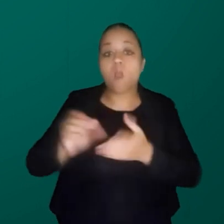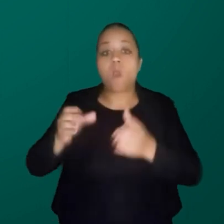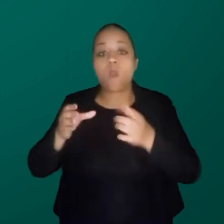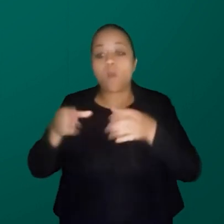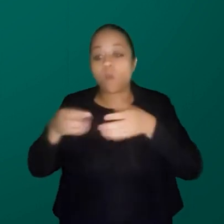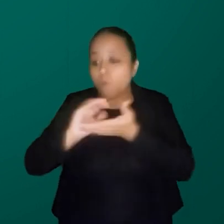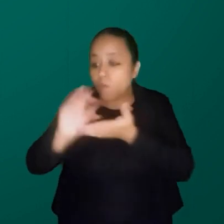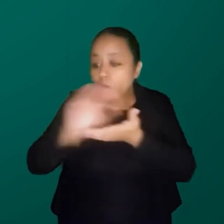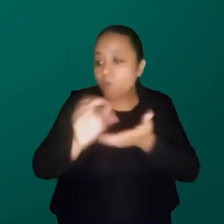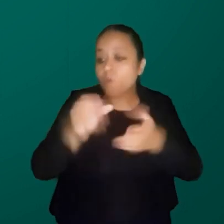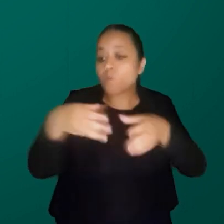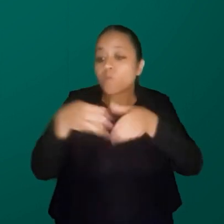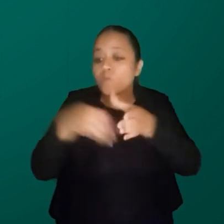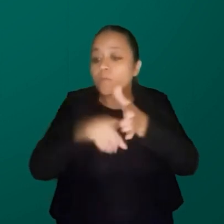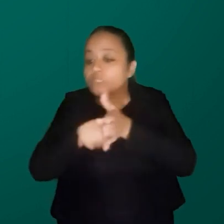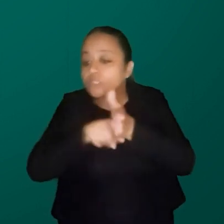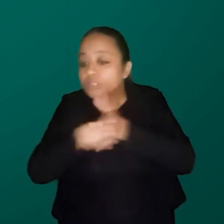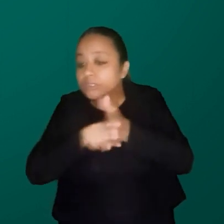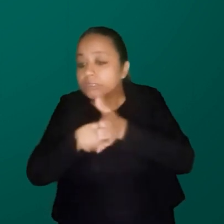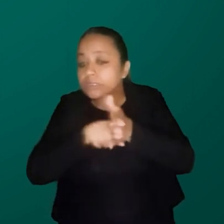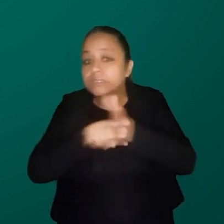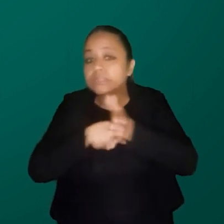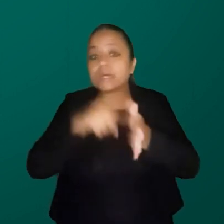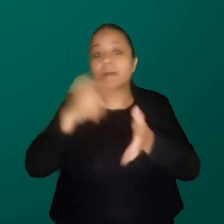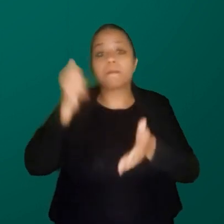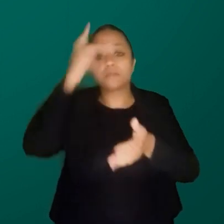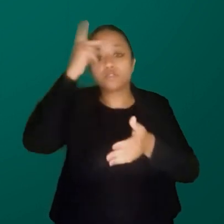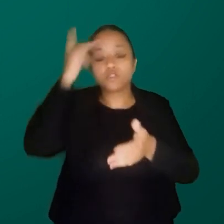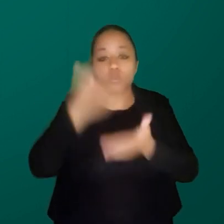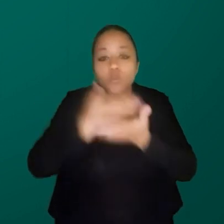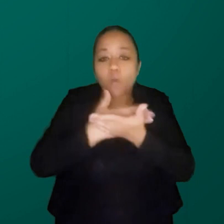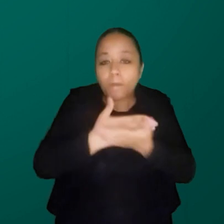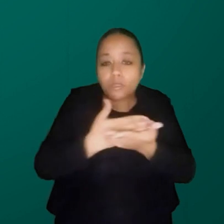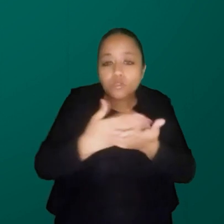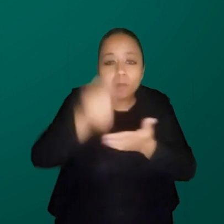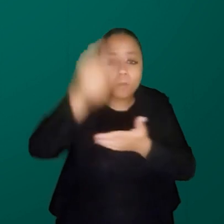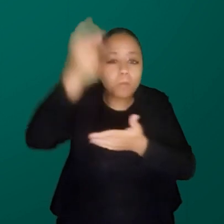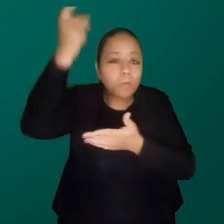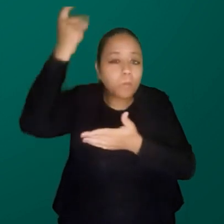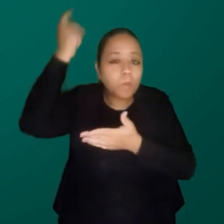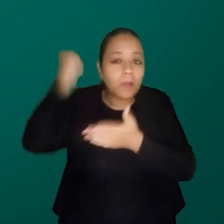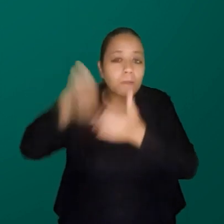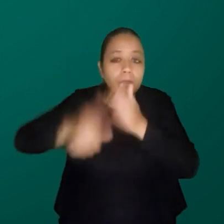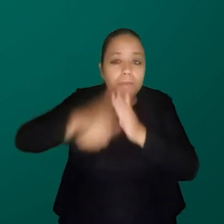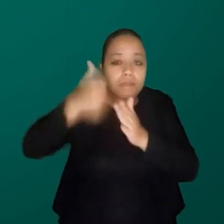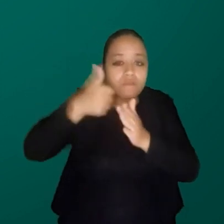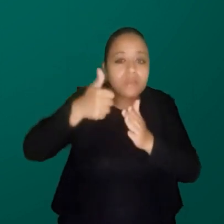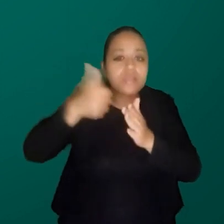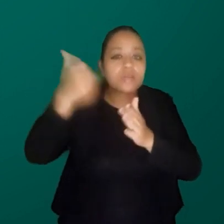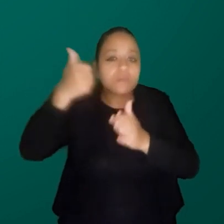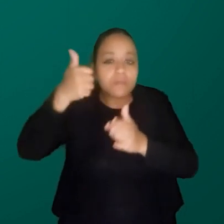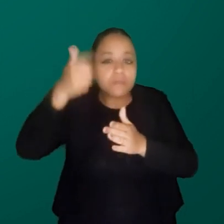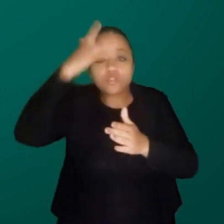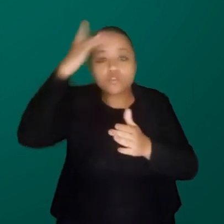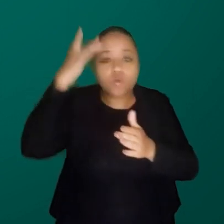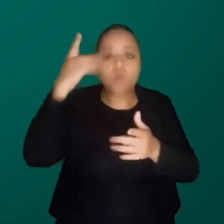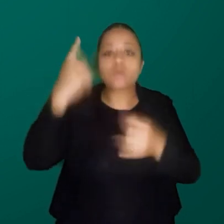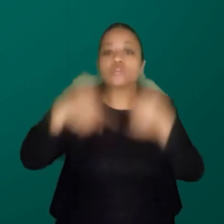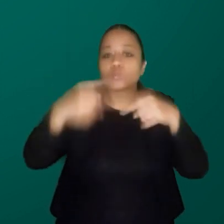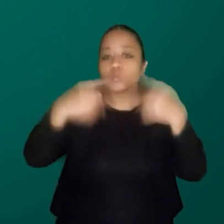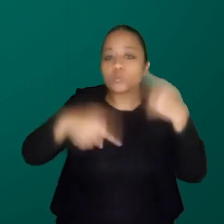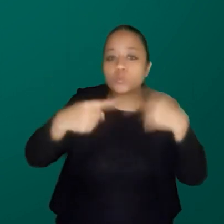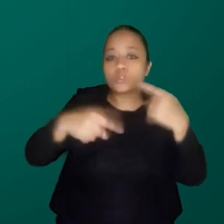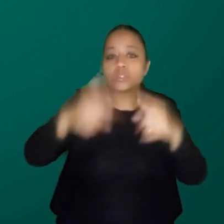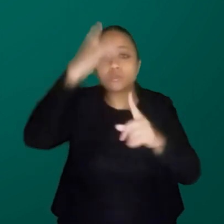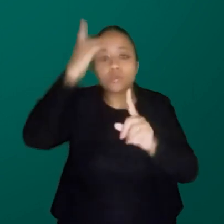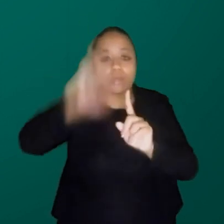pesquisa, como feminino da ciência, como pioneiras da ciência, que eram os verbetes, quer discutir a questão da maternidade, mostrar que é natural você